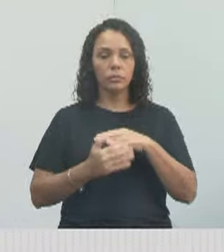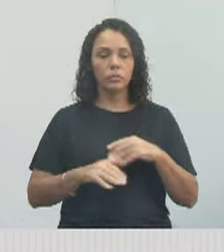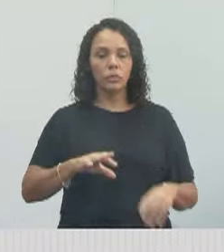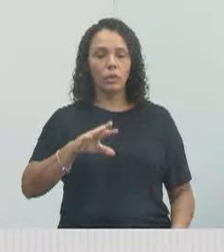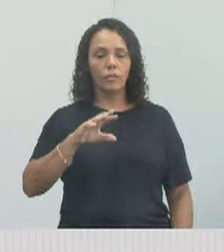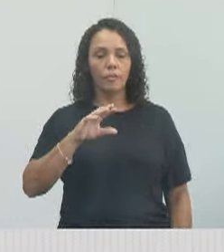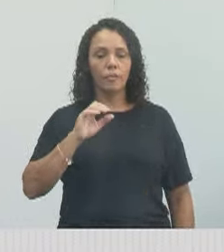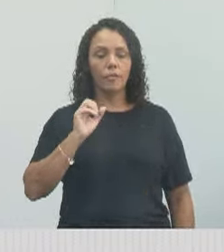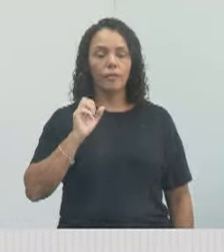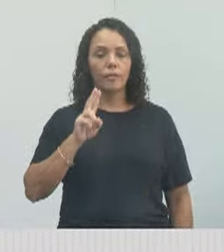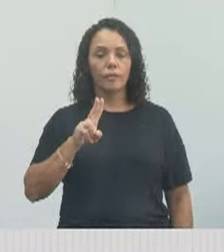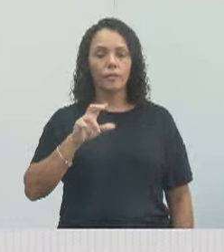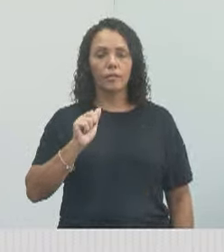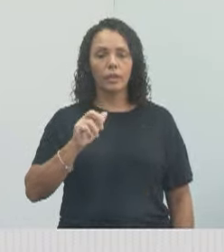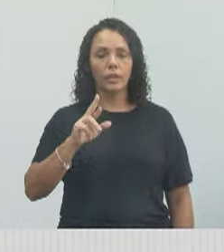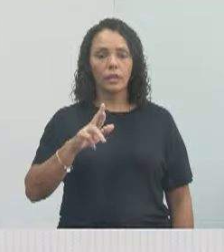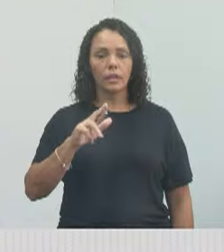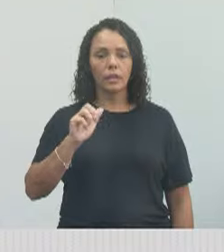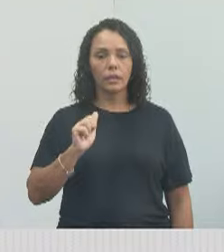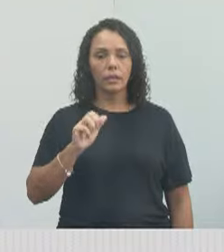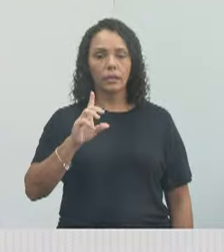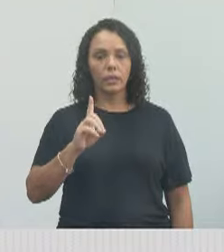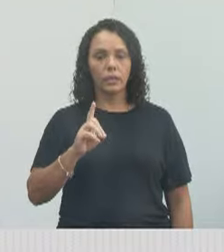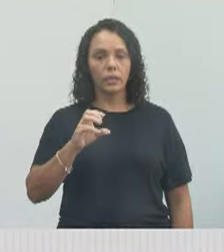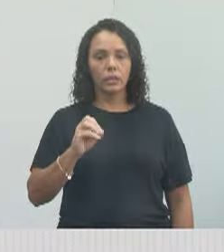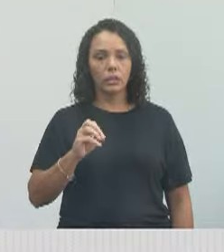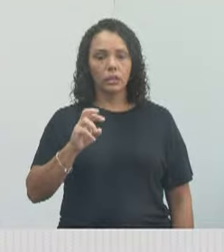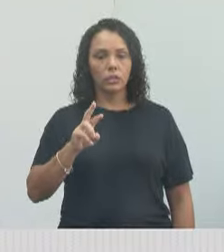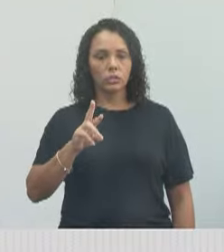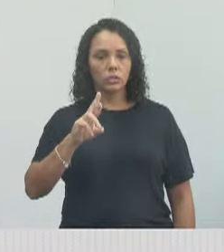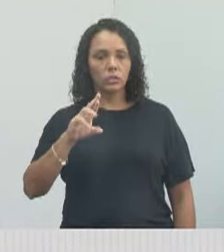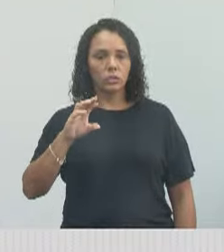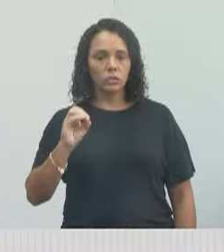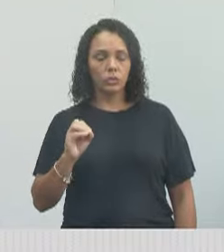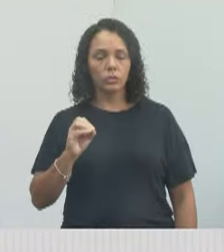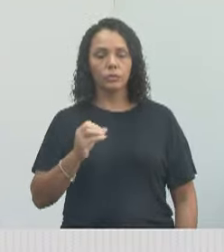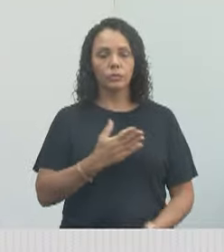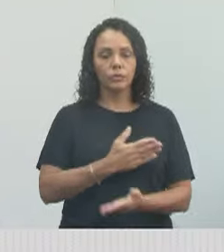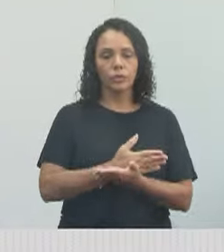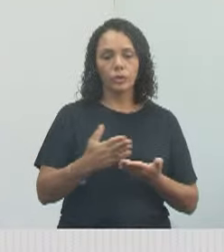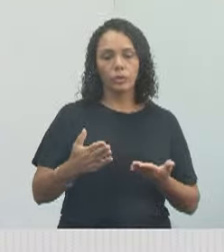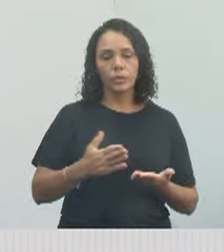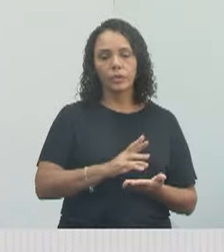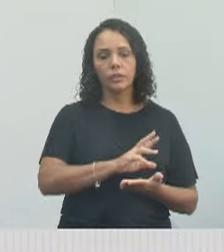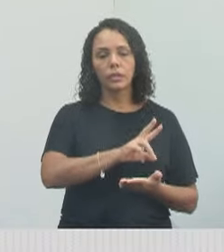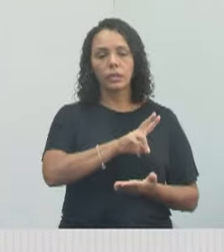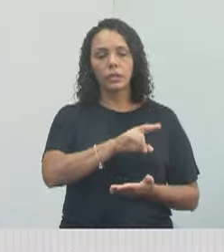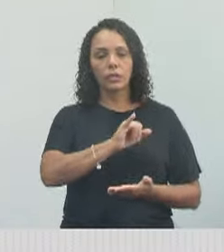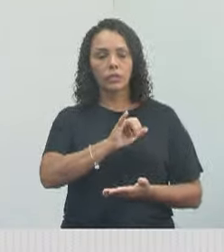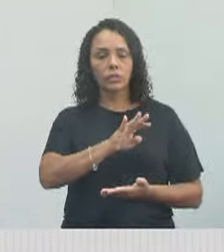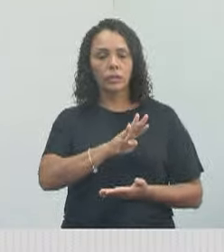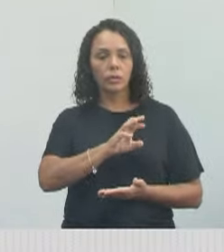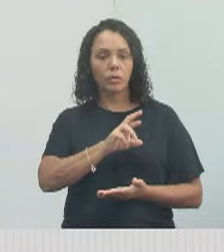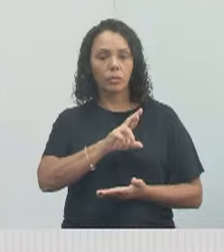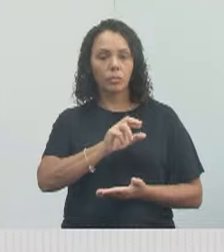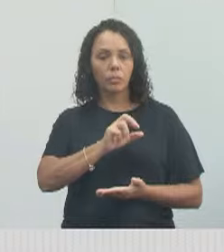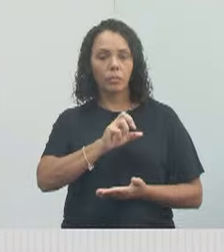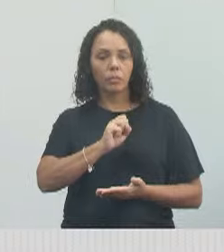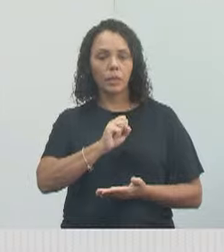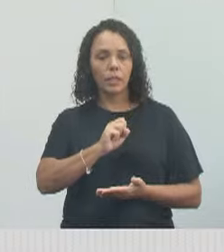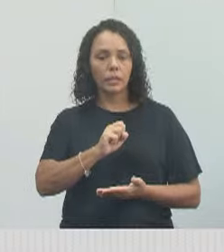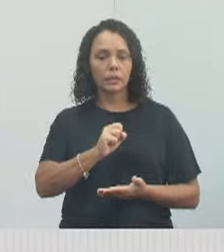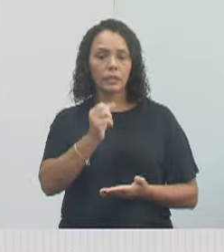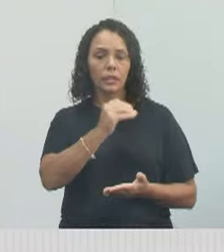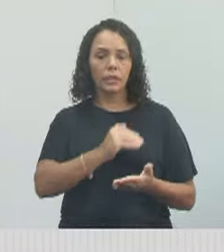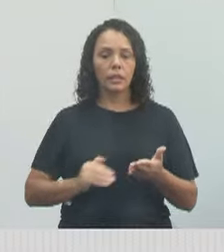Então, vai começar lá pela Vibraz e vai chegar até aqui,